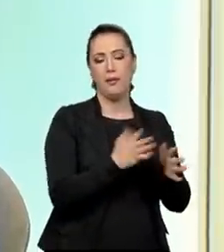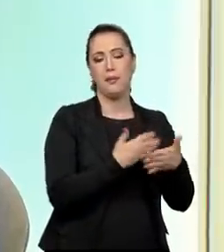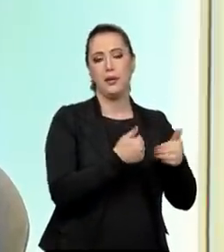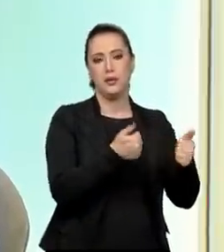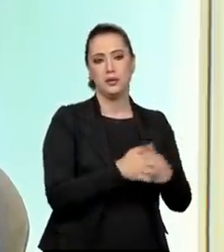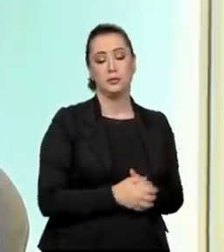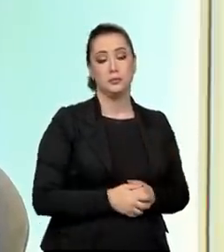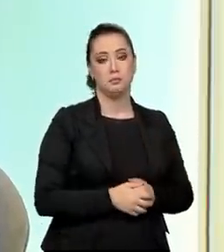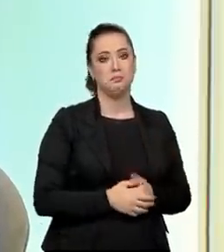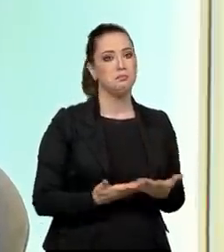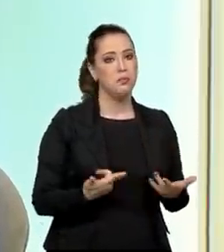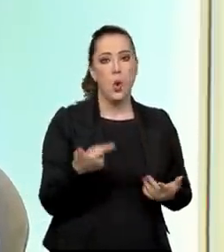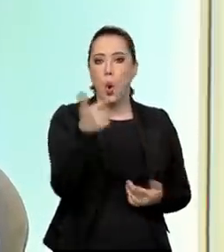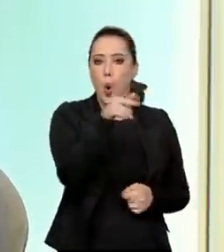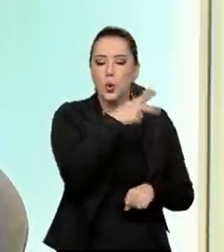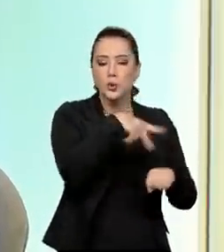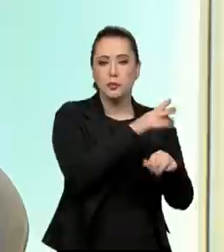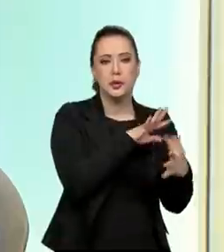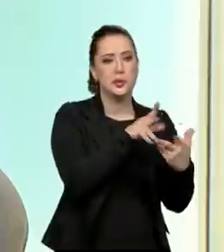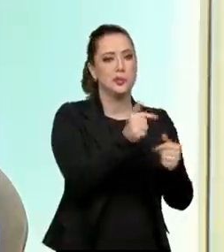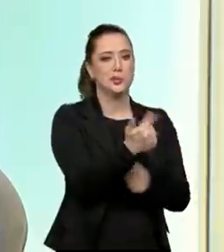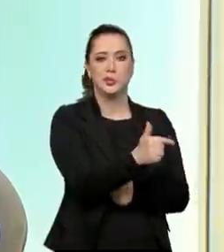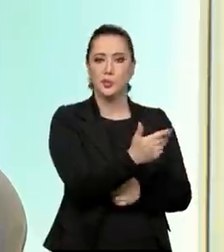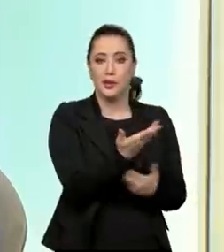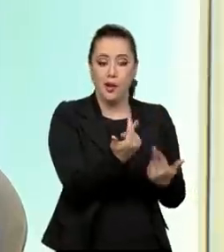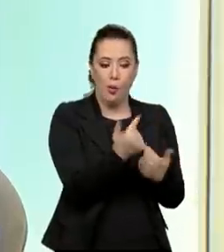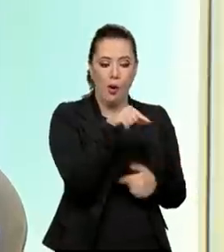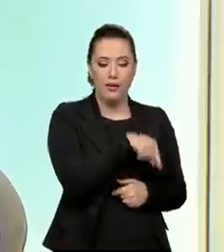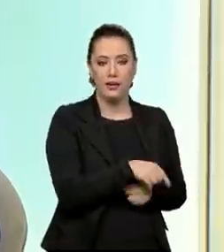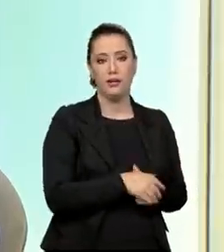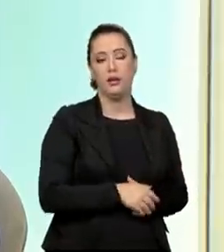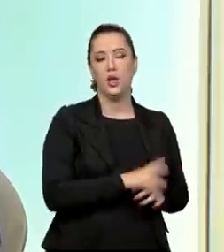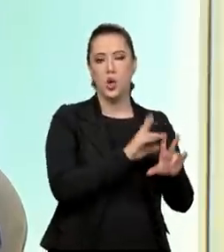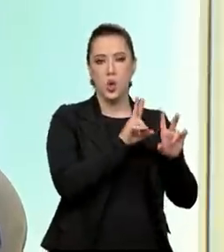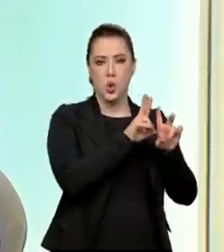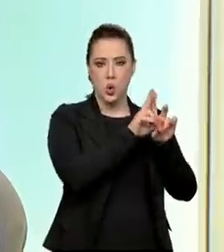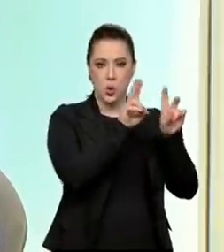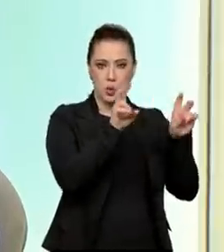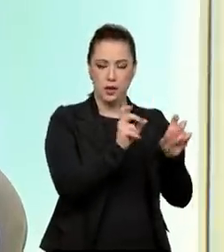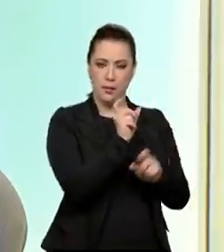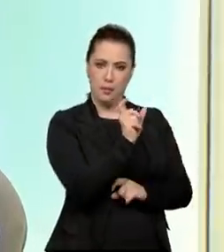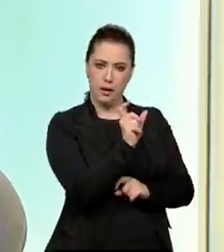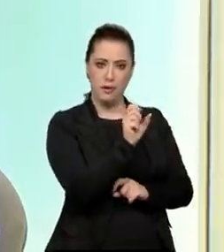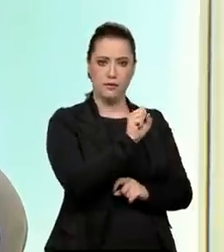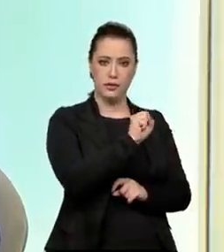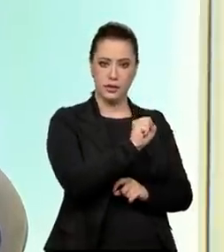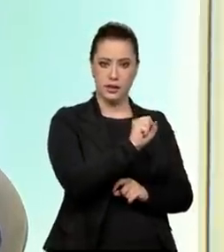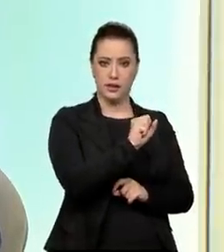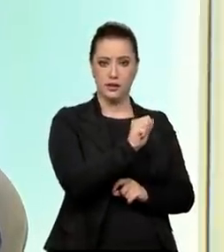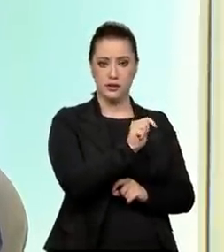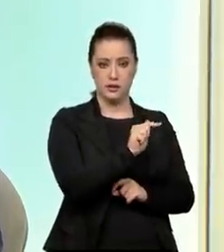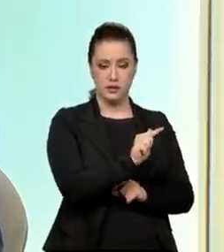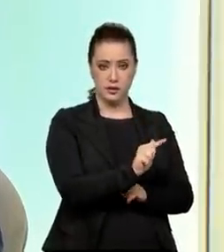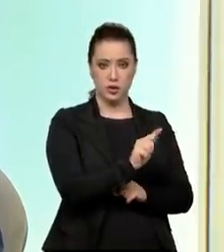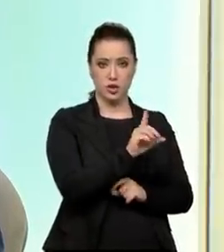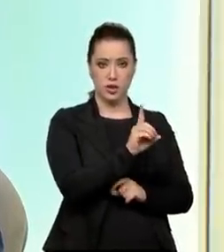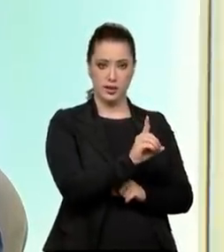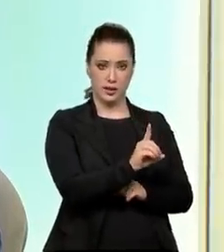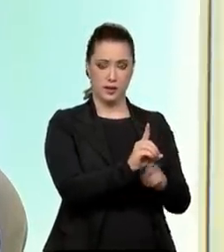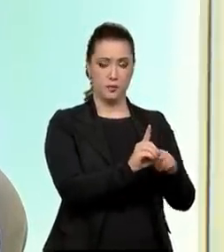tem o que o Brasil criou com o chamado SGD. Onde você tem, por exemplo, conselheiros